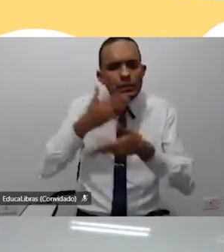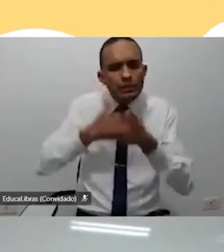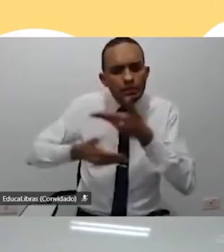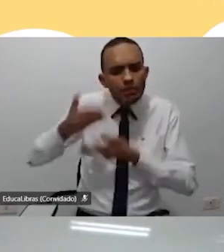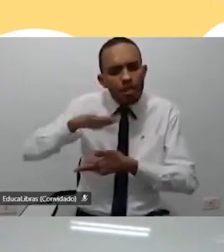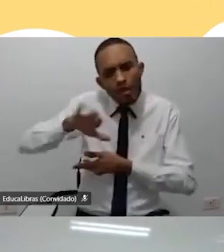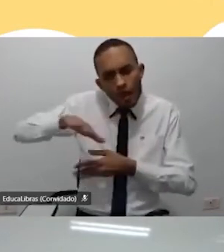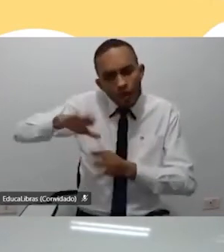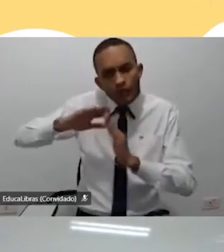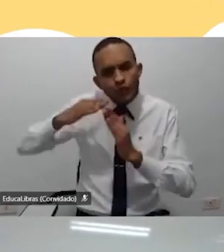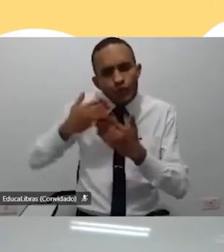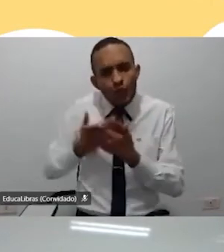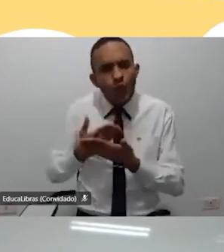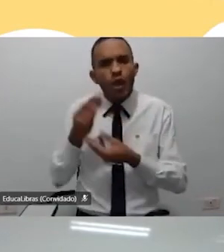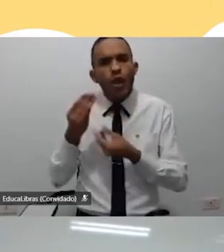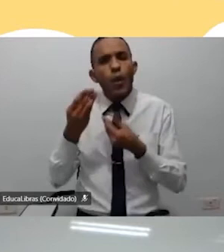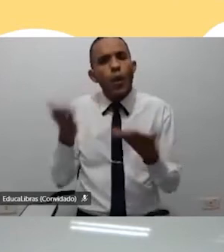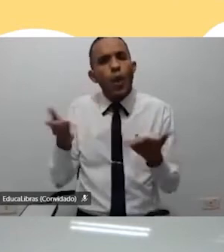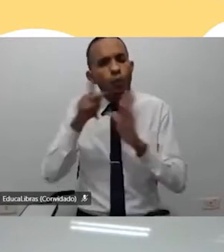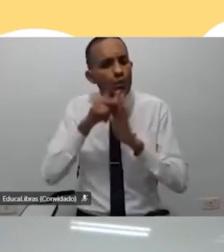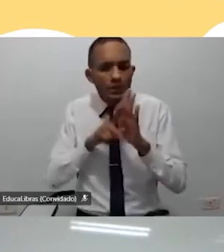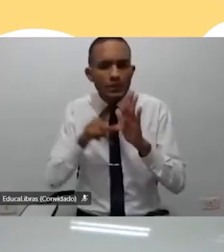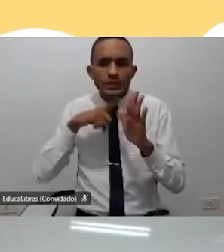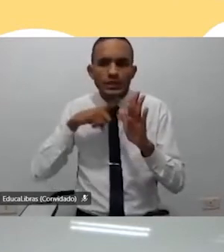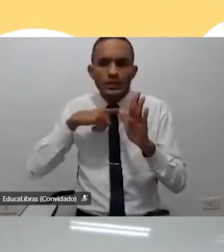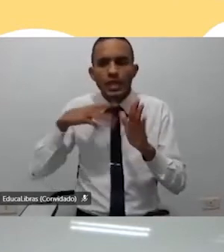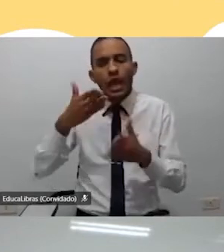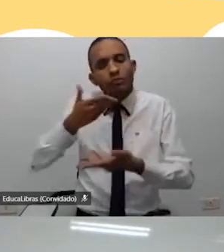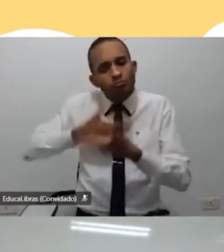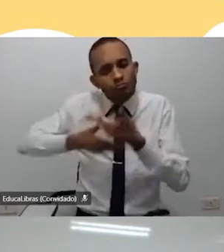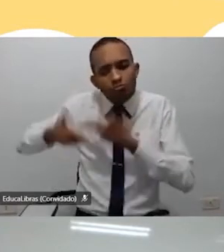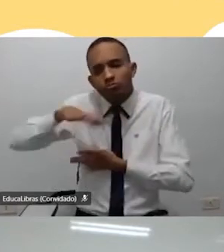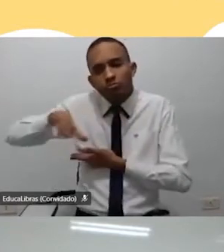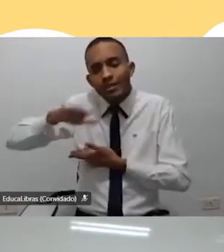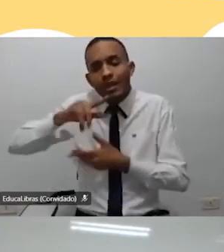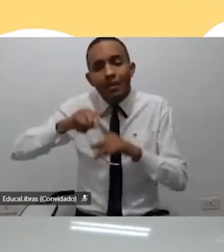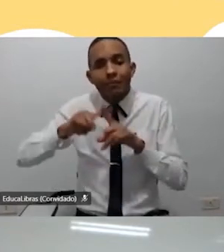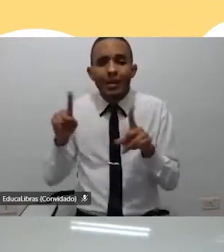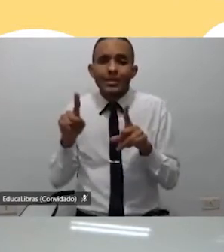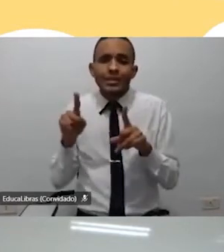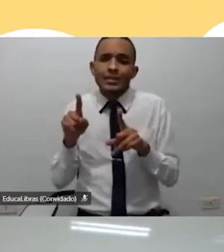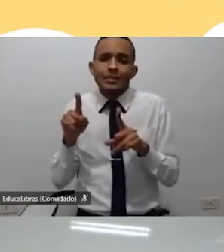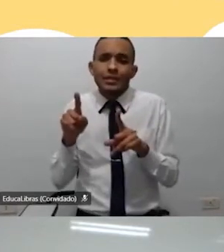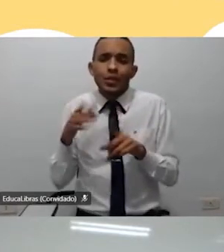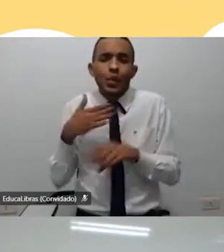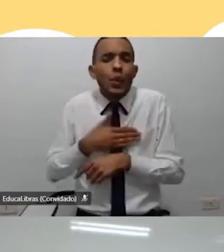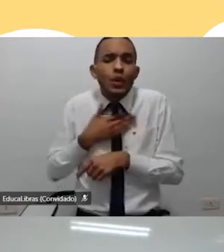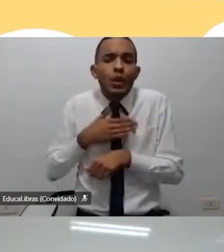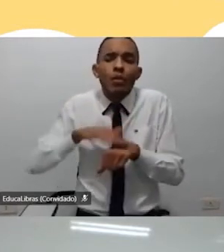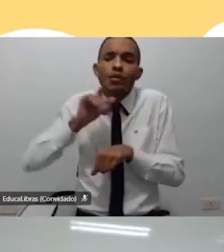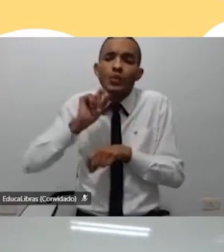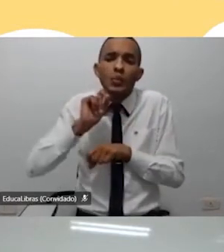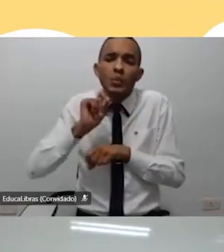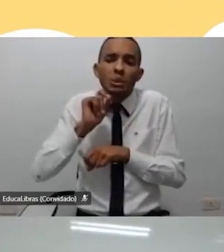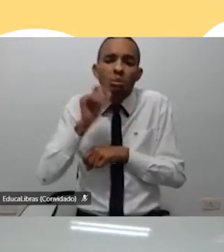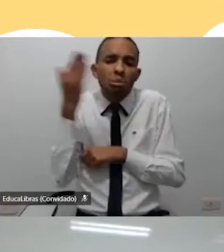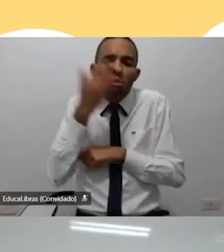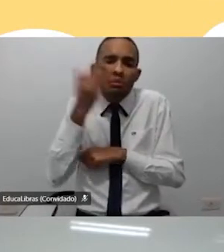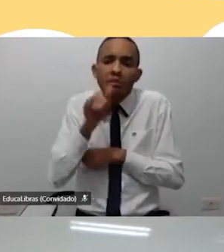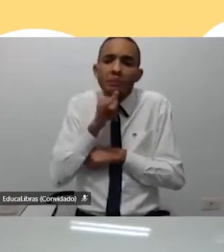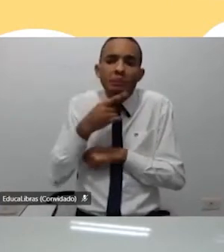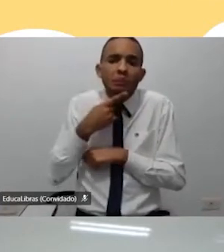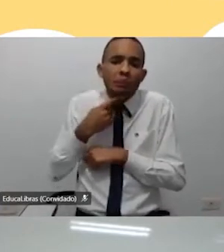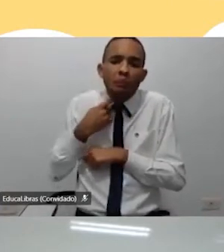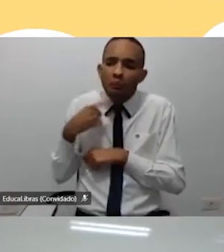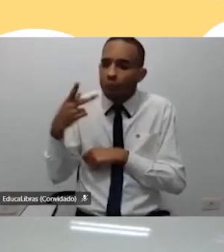escola, qualquer projeto que tinha, eu participava, mas eu participava porque eu gostava, mas, assim, eu não via tanto interesse